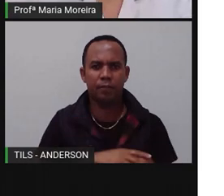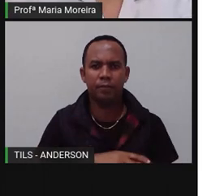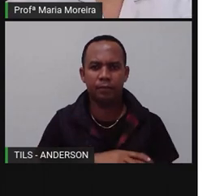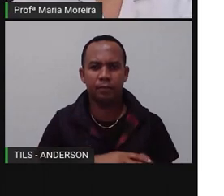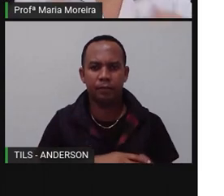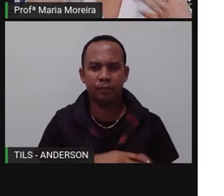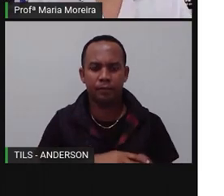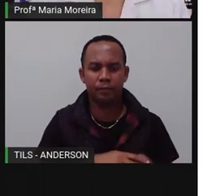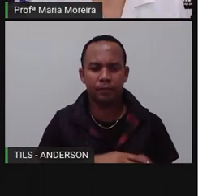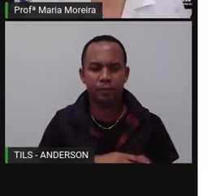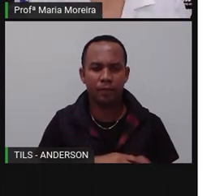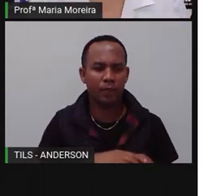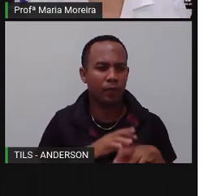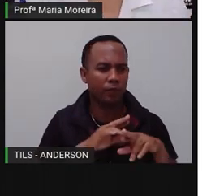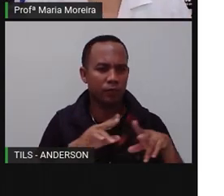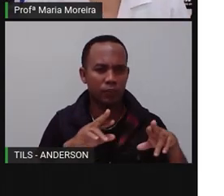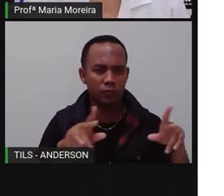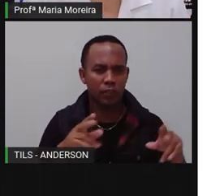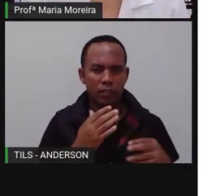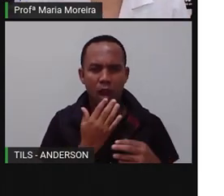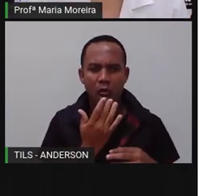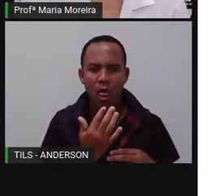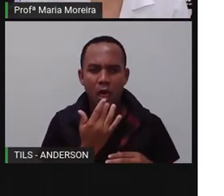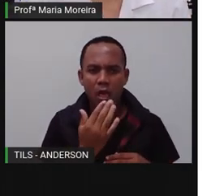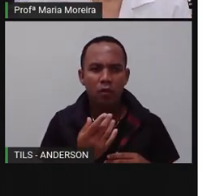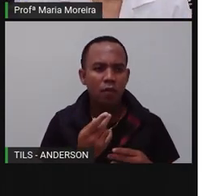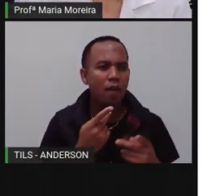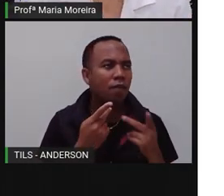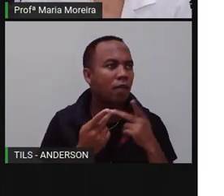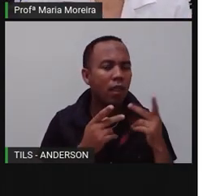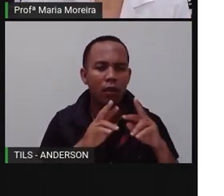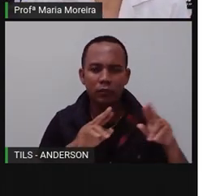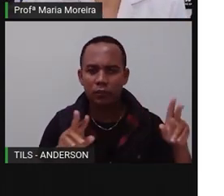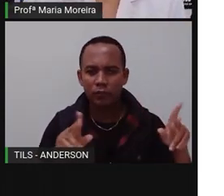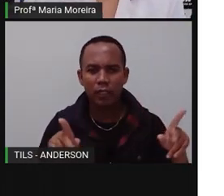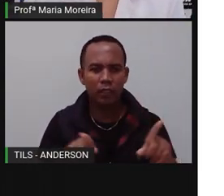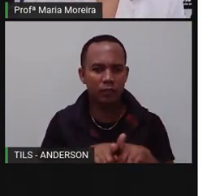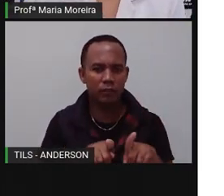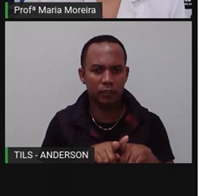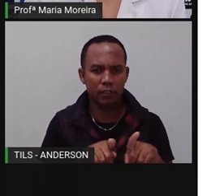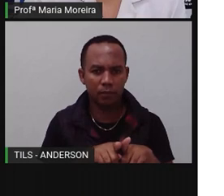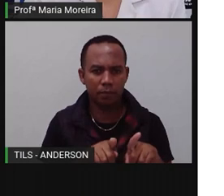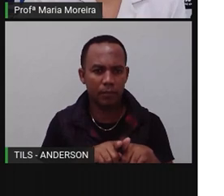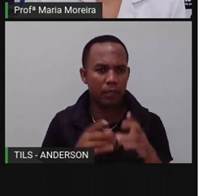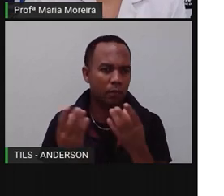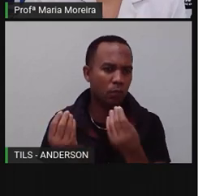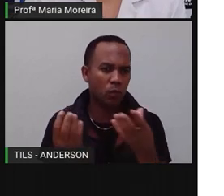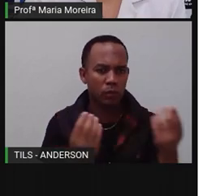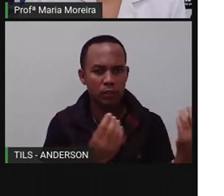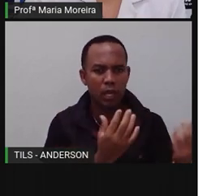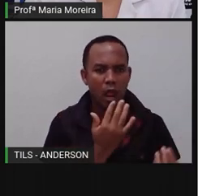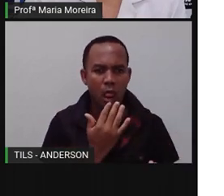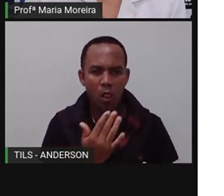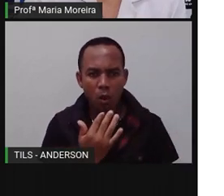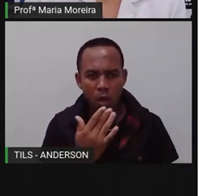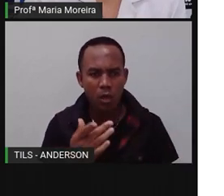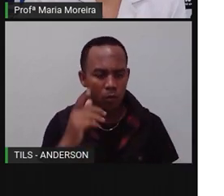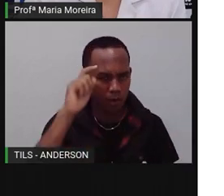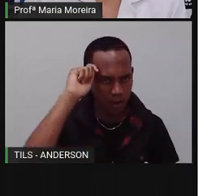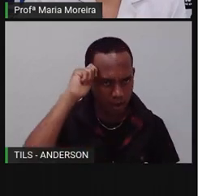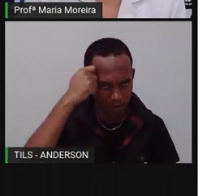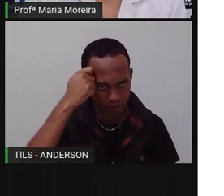também teriam o quê? Várias línguas e idiomas, né? Além das milhares de línguas africanas,